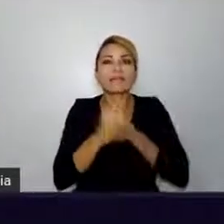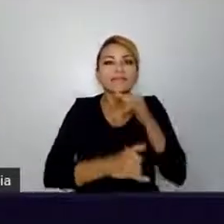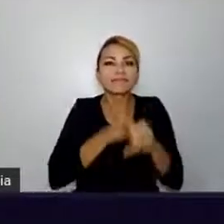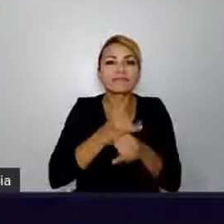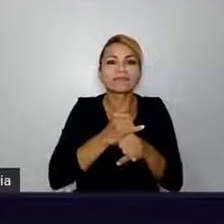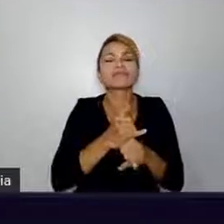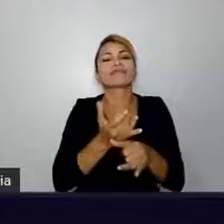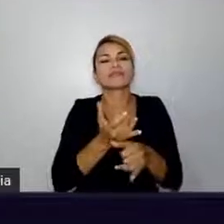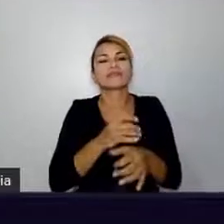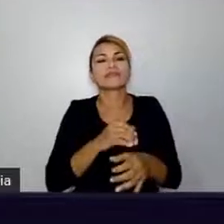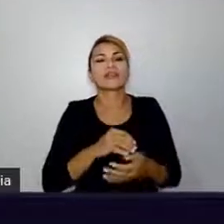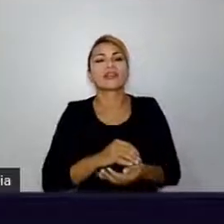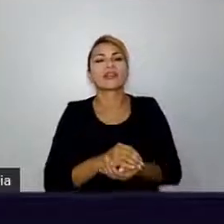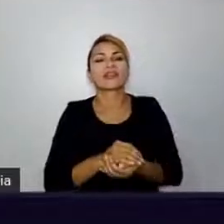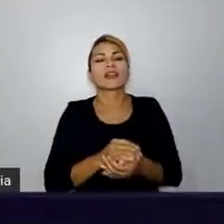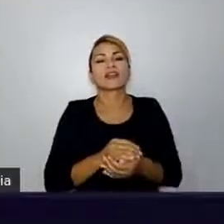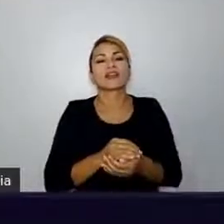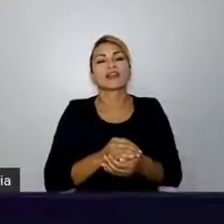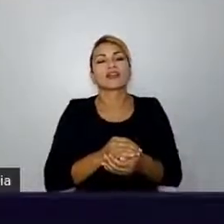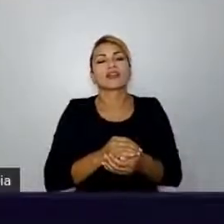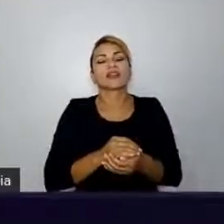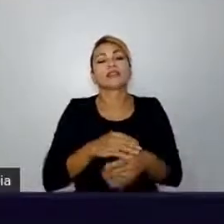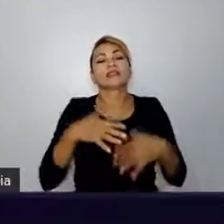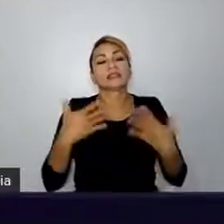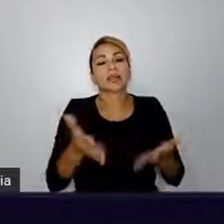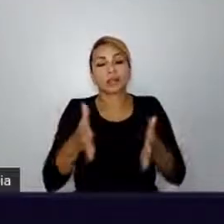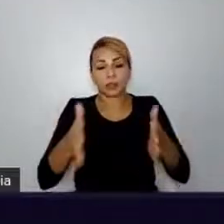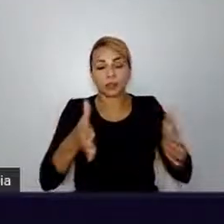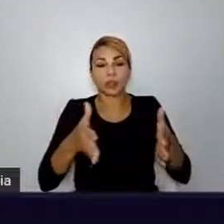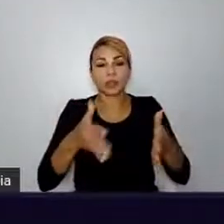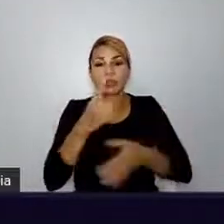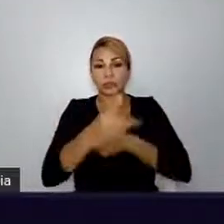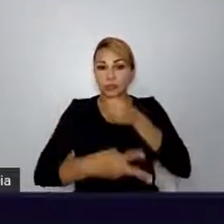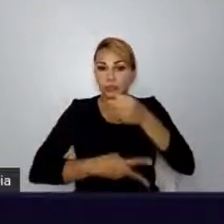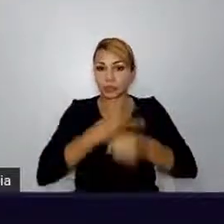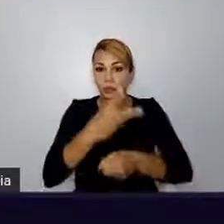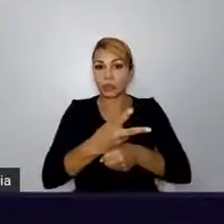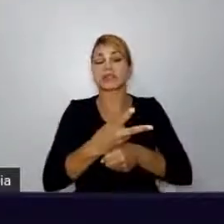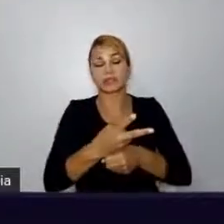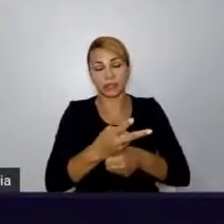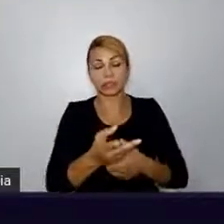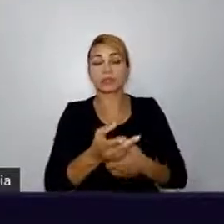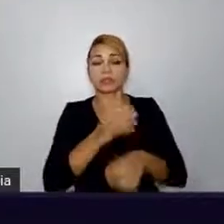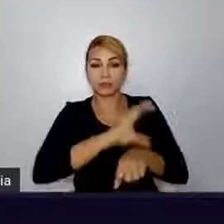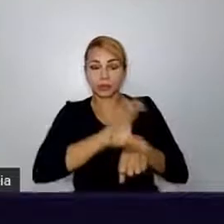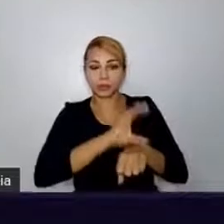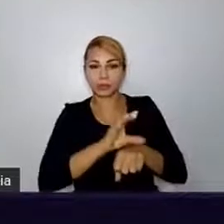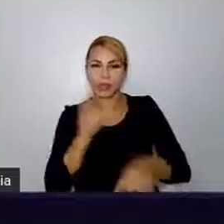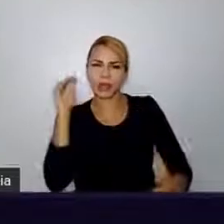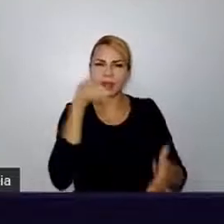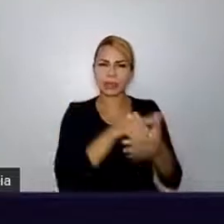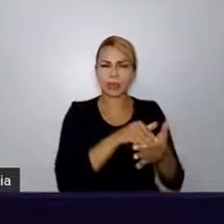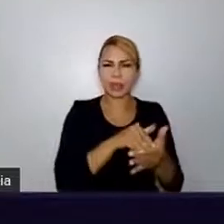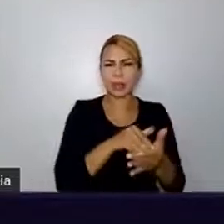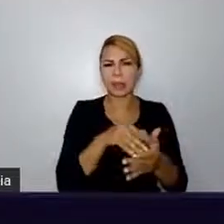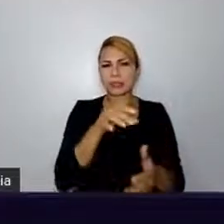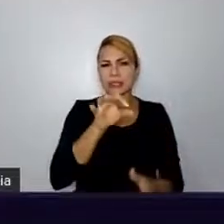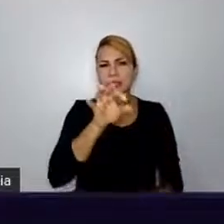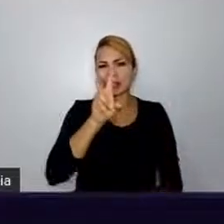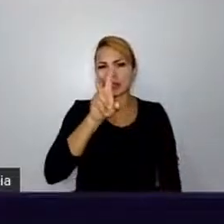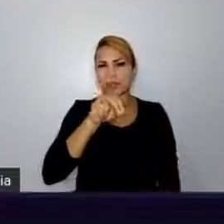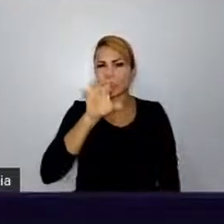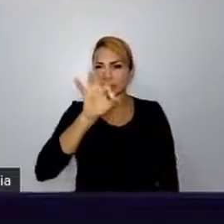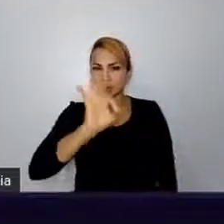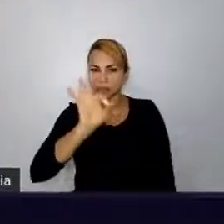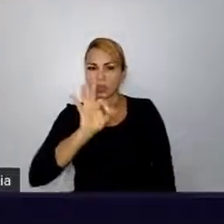O curso, ele tinha duração, de dois anos. E até metade do curso, eu estava muito obstinada a